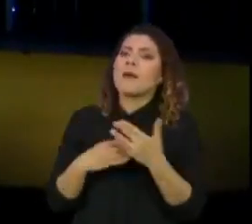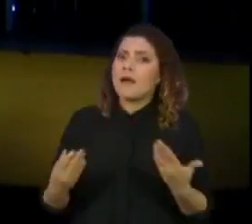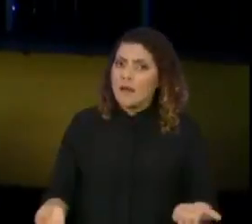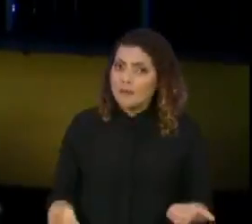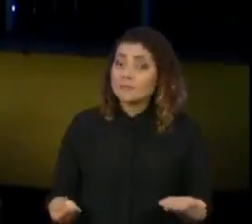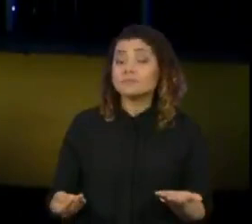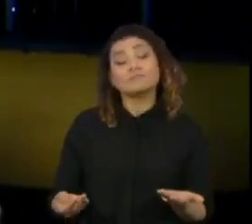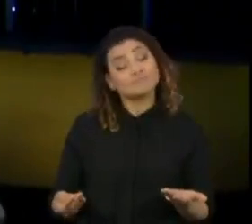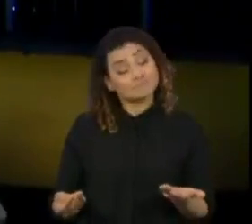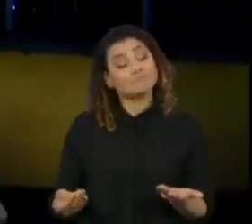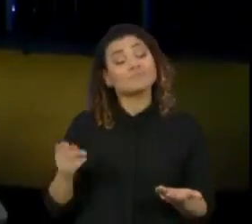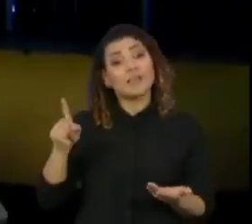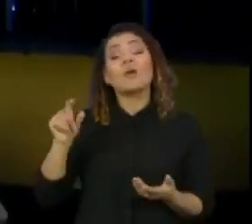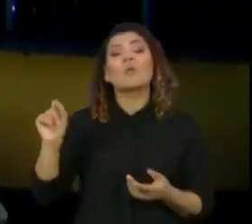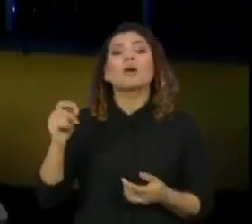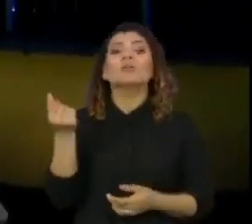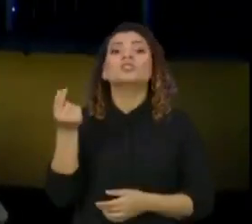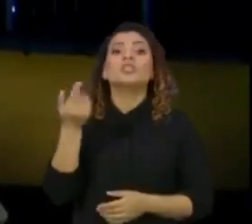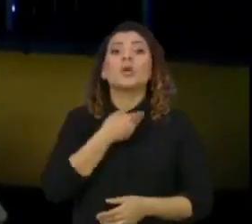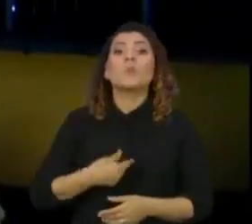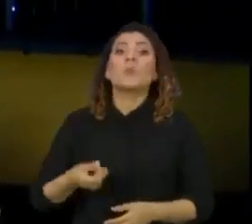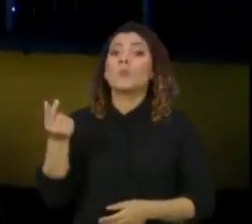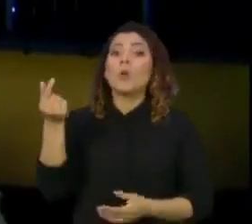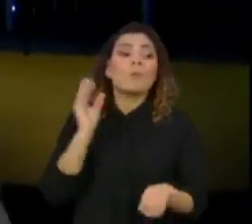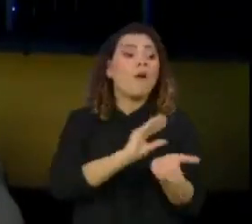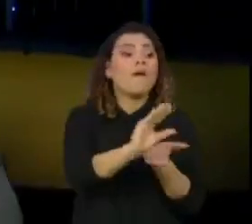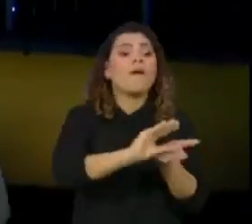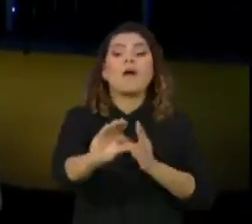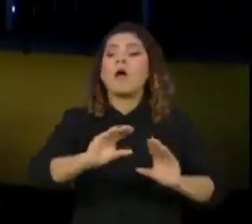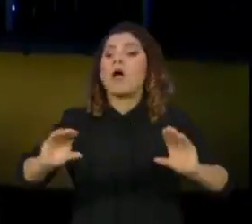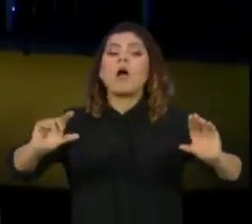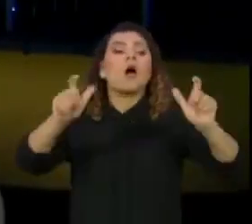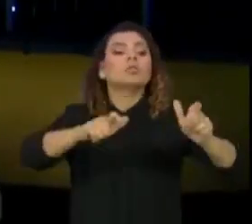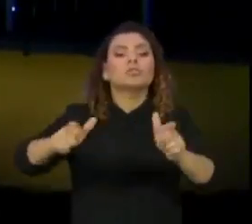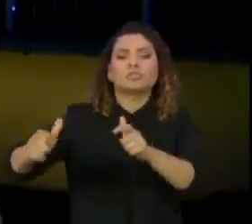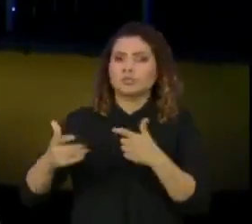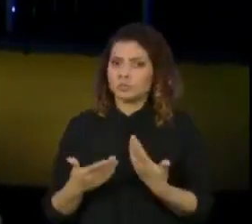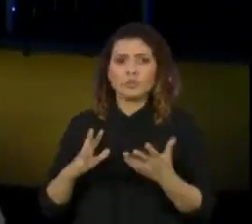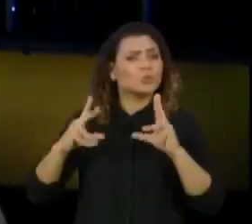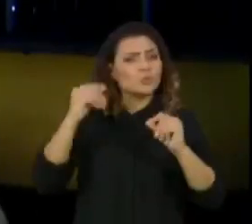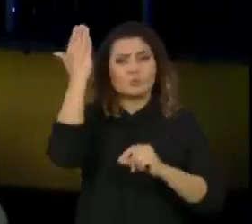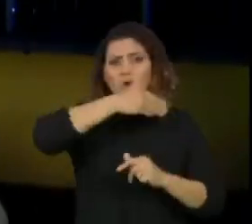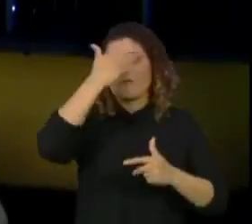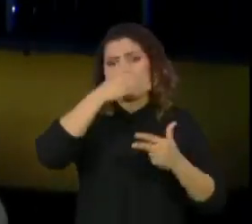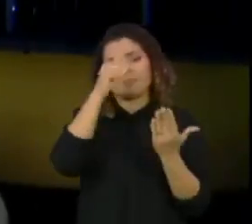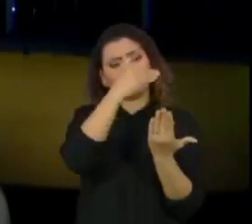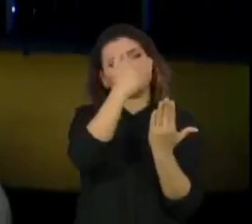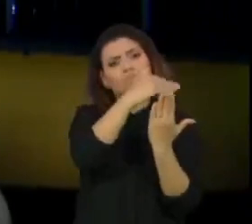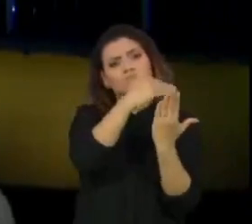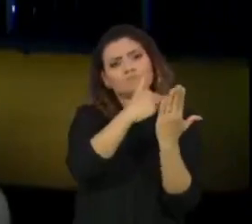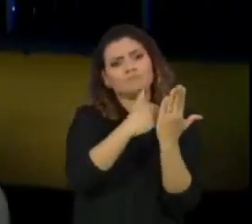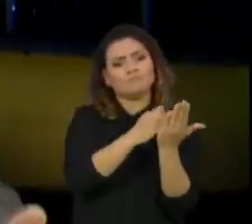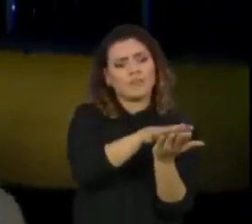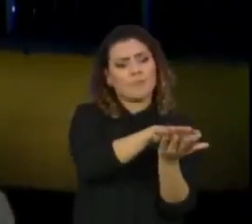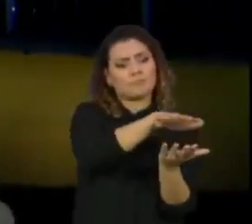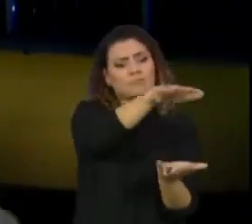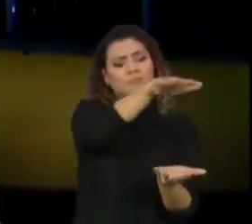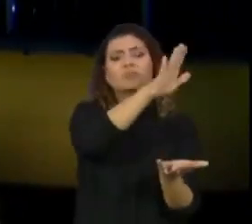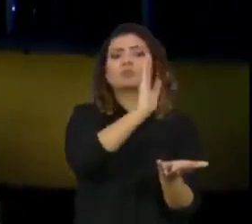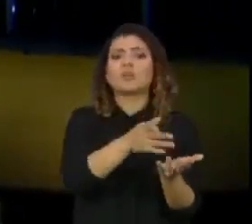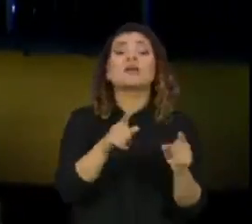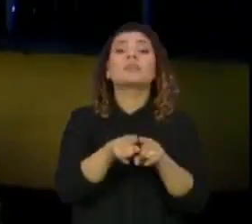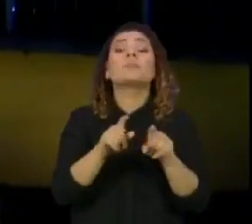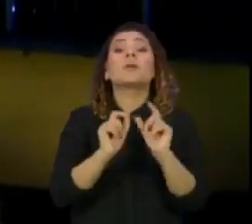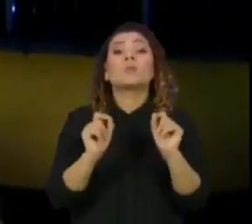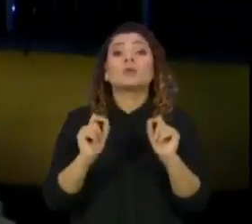criminosamente, utilização de dinheiro público. Nós já temos tudo comprovado com relação à imunidade